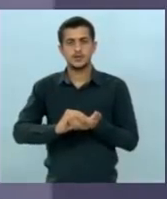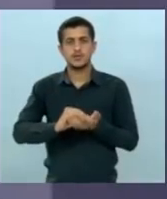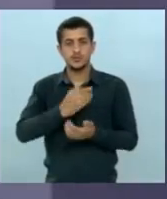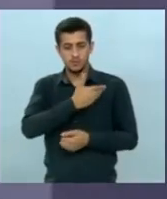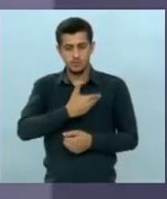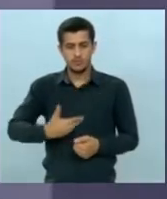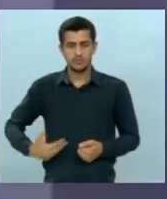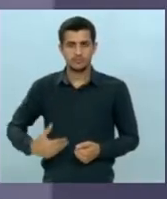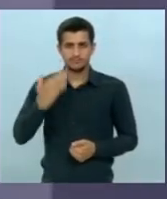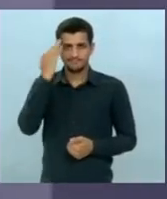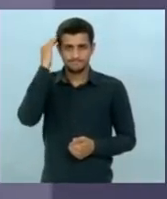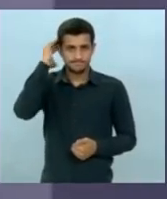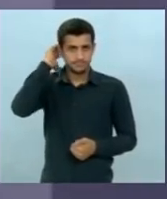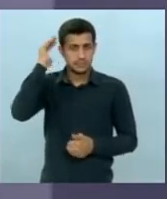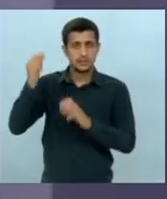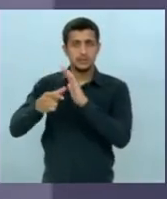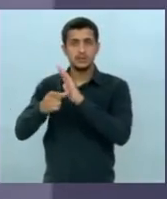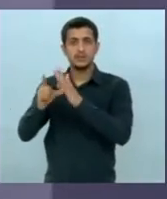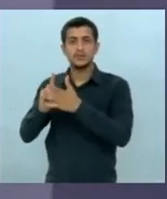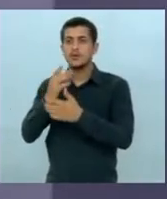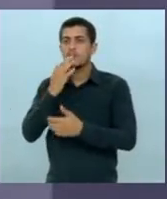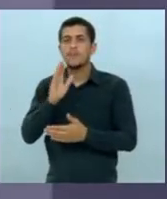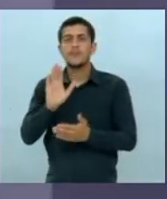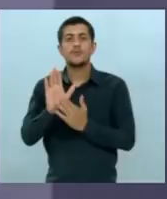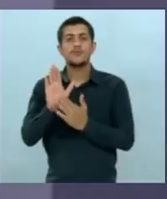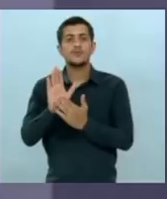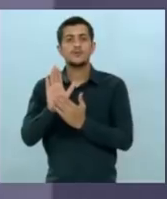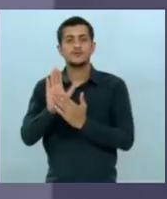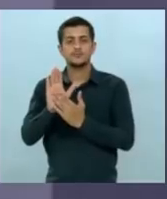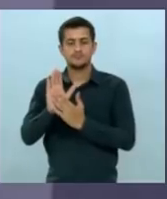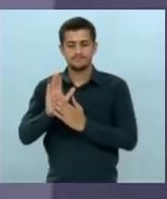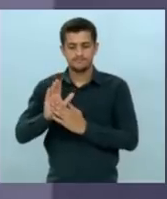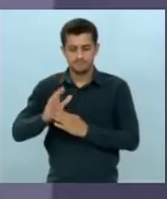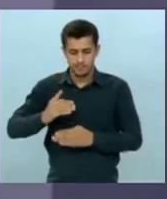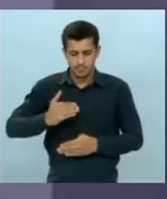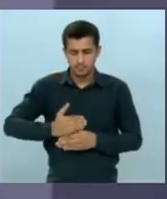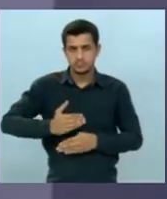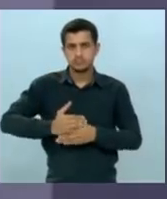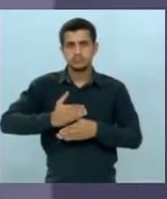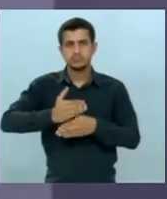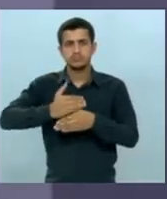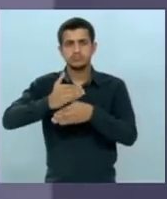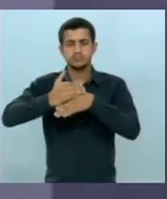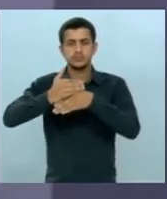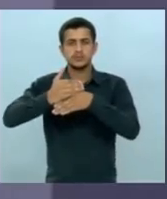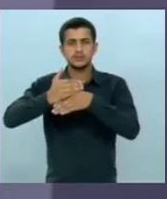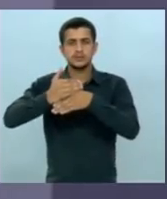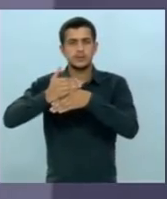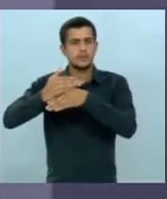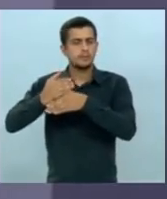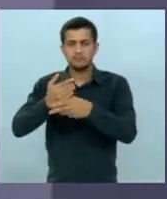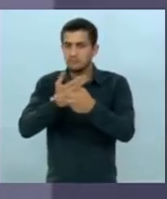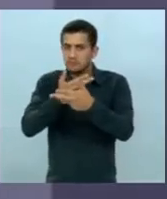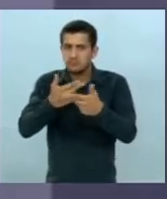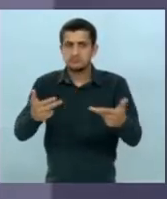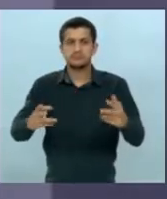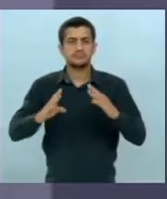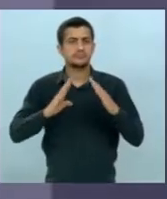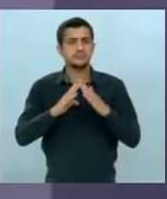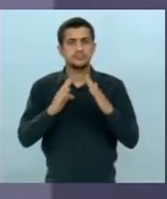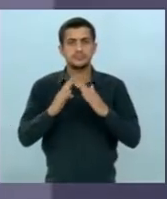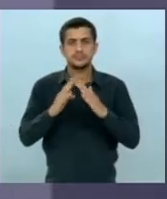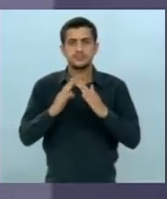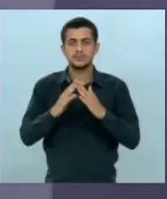campanha anterior houve a promessa de construção de muitas mil residências isso ficou